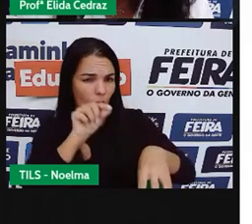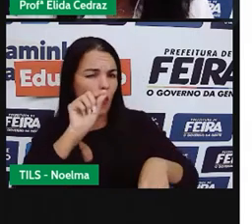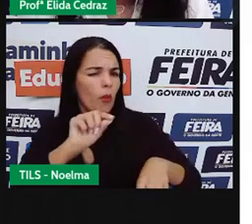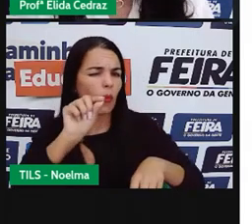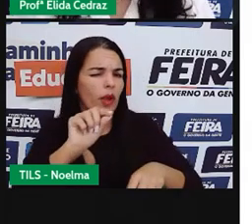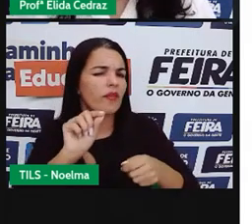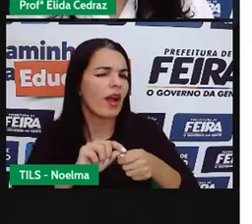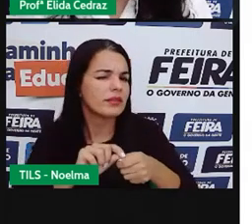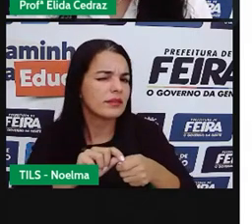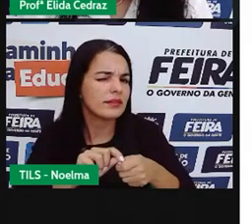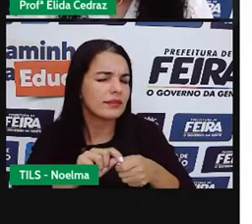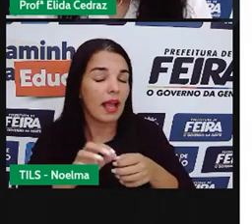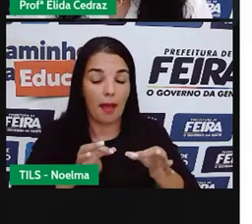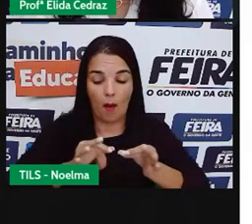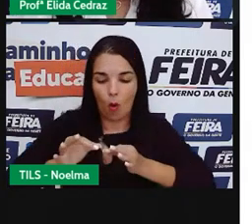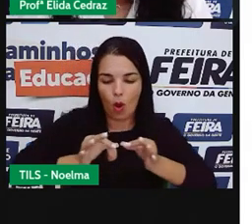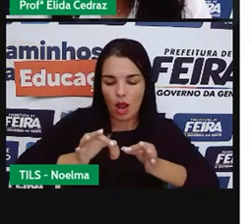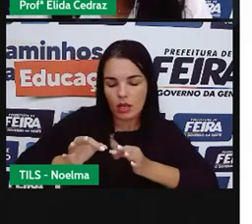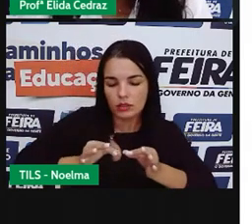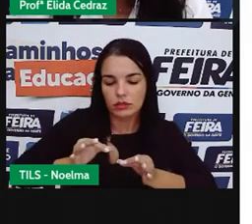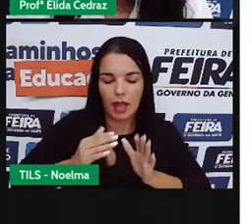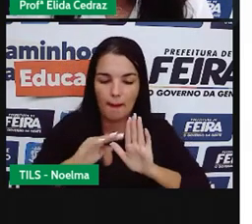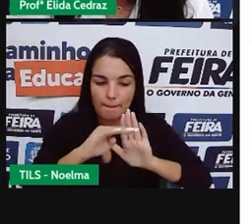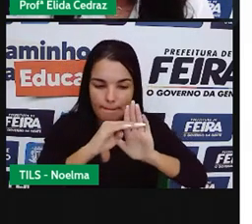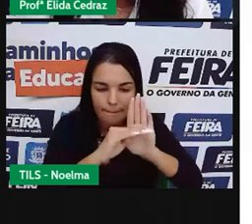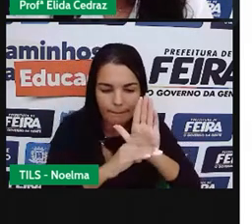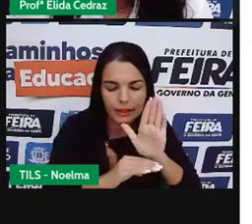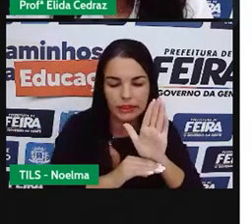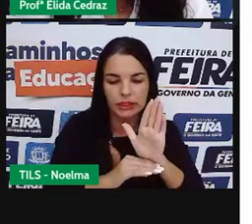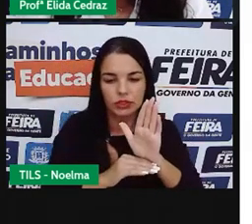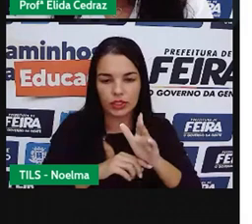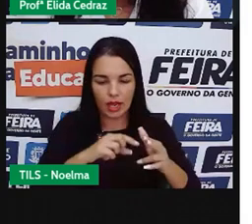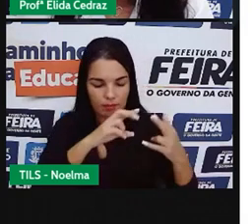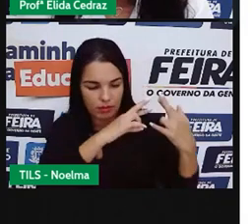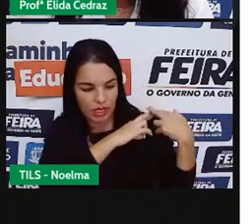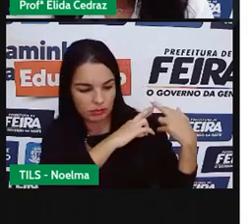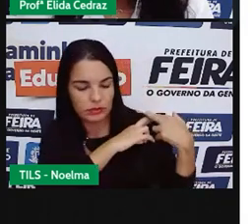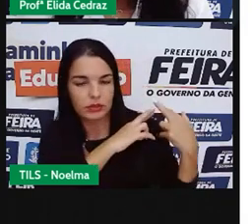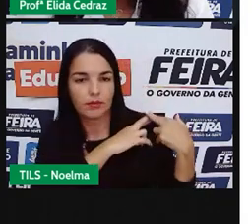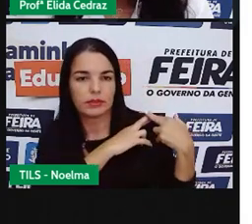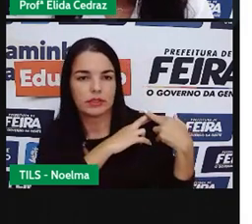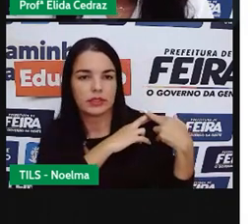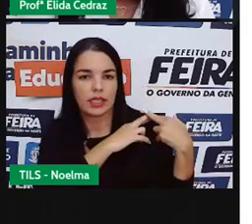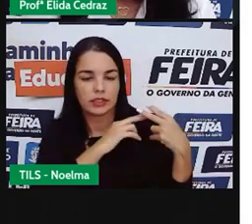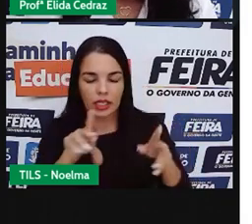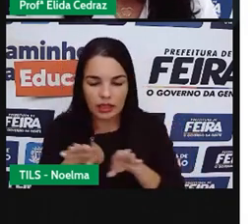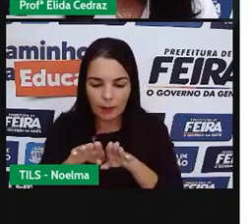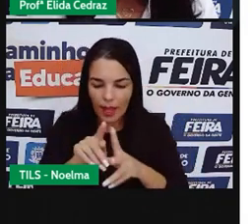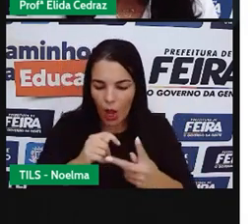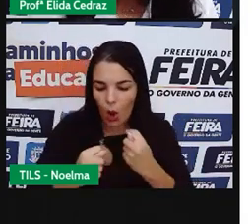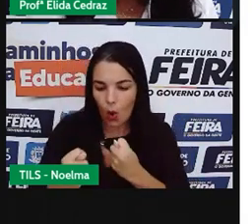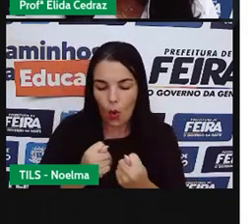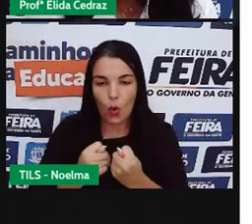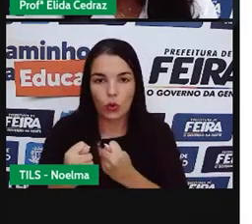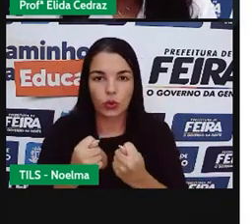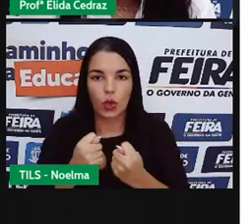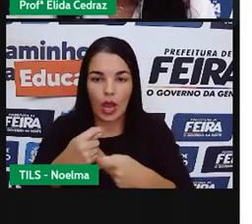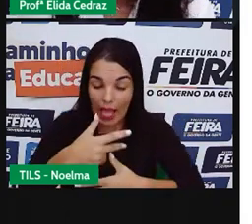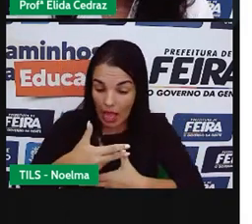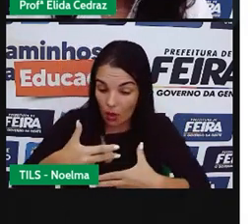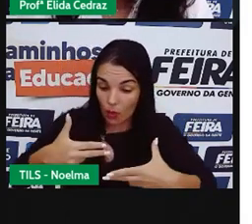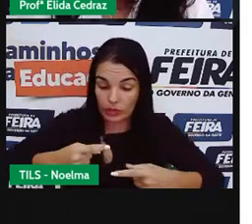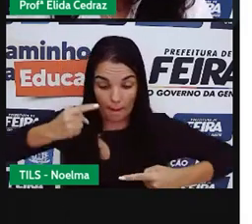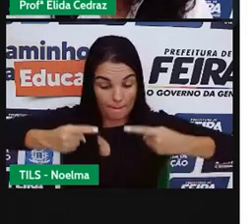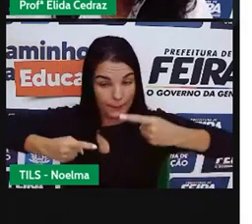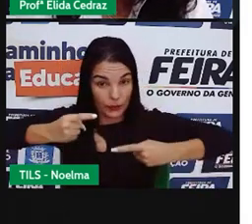planejar, organizar, dirigir, coordenar e controlar ações políticas